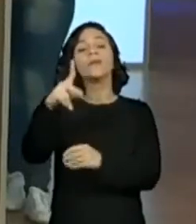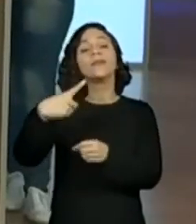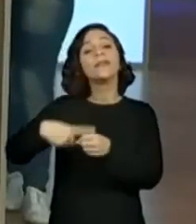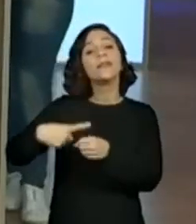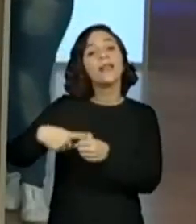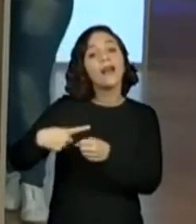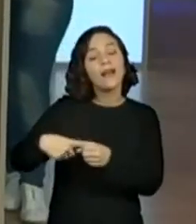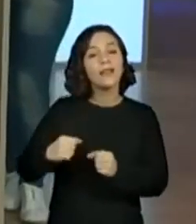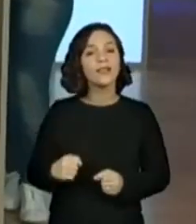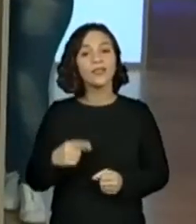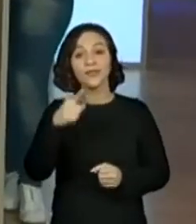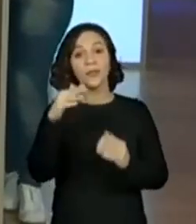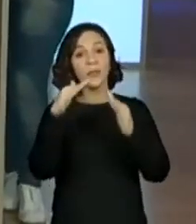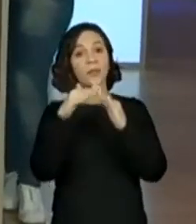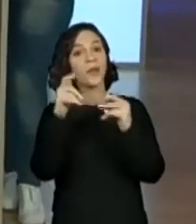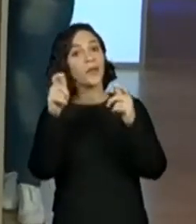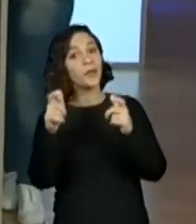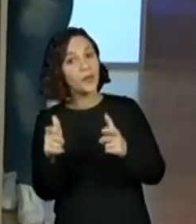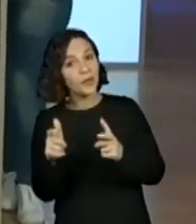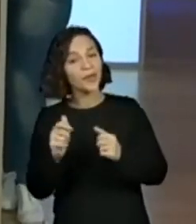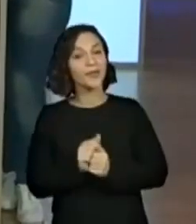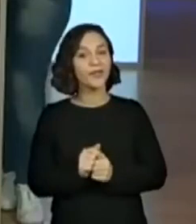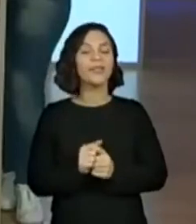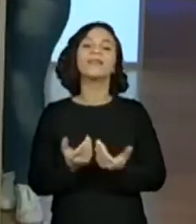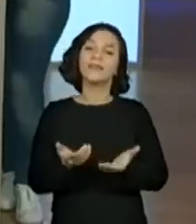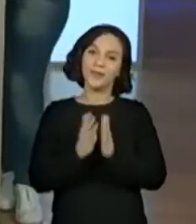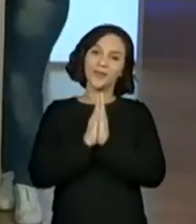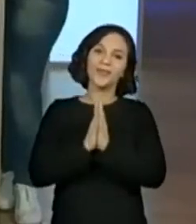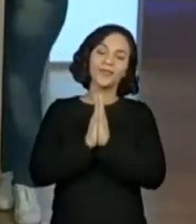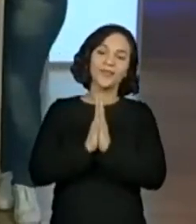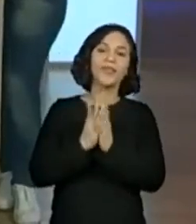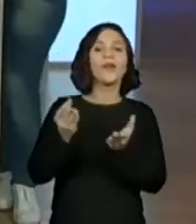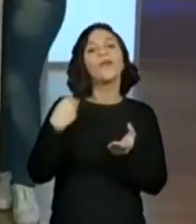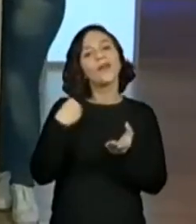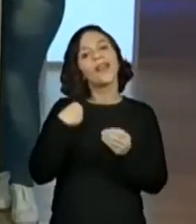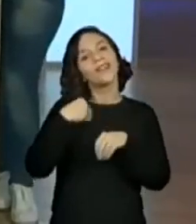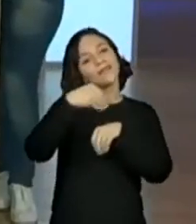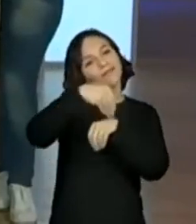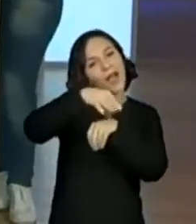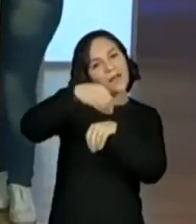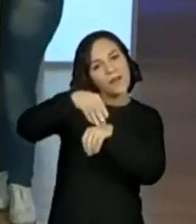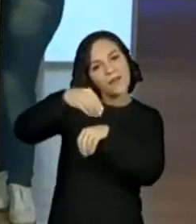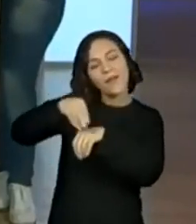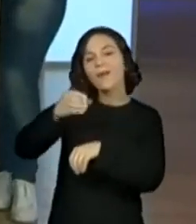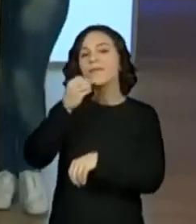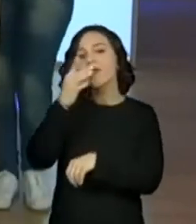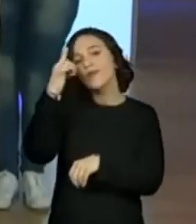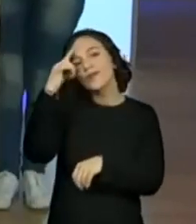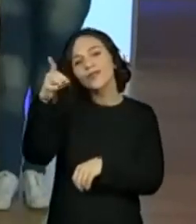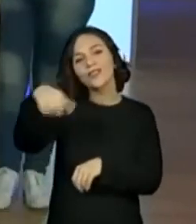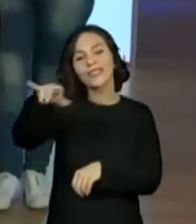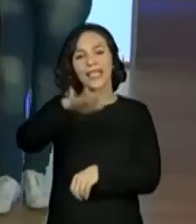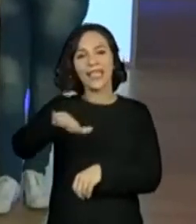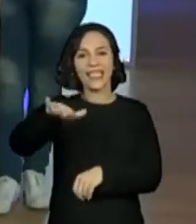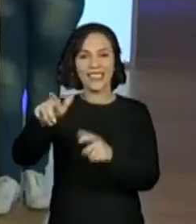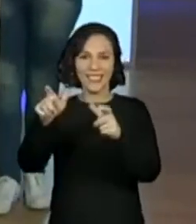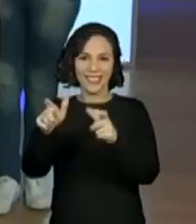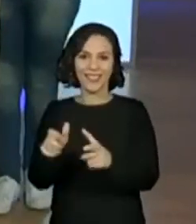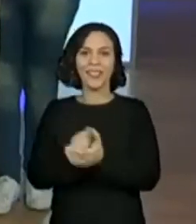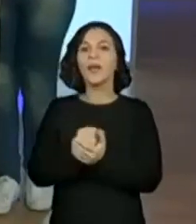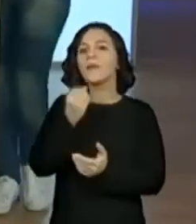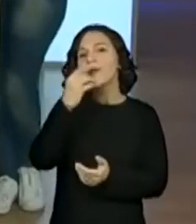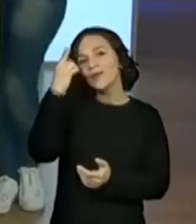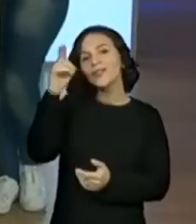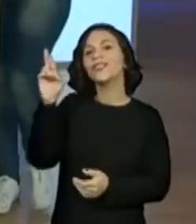estão, de onde vocês estão falando, por favor, para a gente dar o bom dia aí para a cidade, para a criançada dessa cidade também. Bom dia,